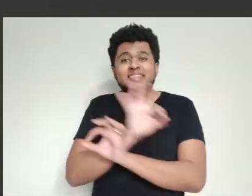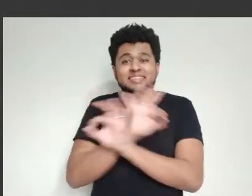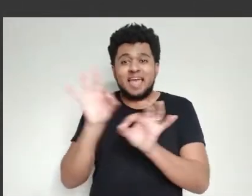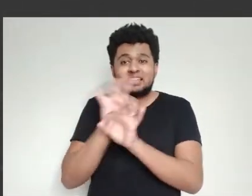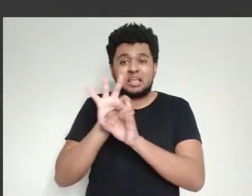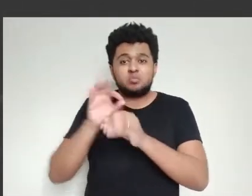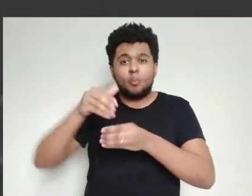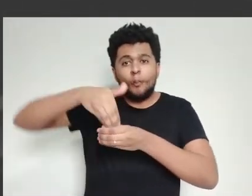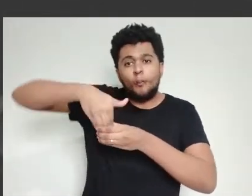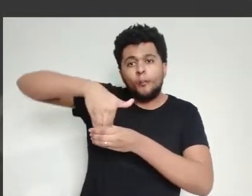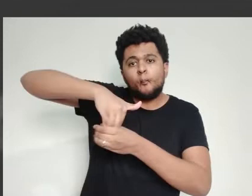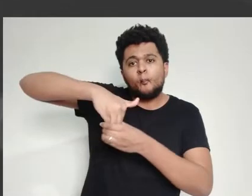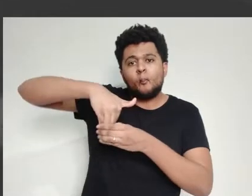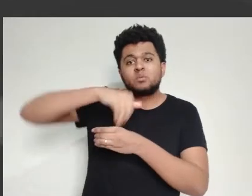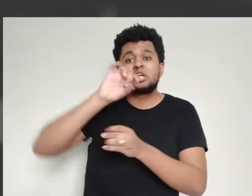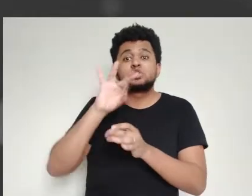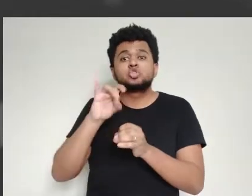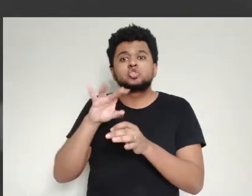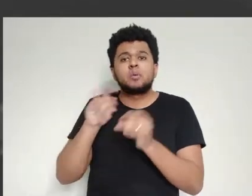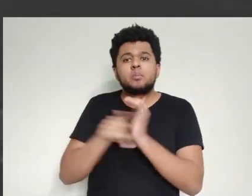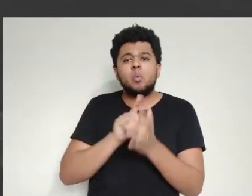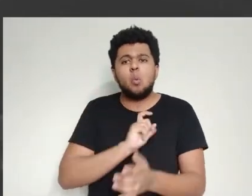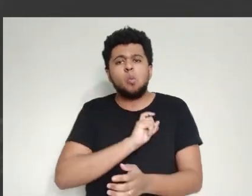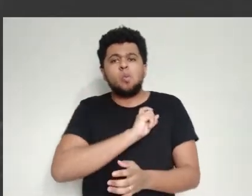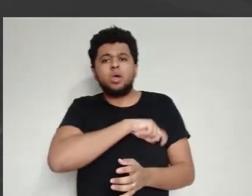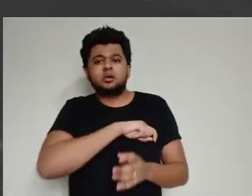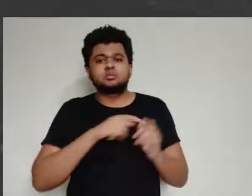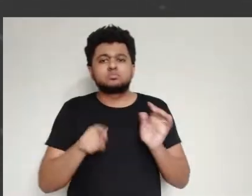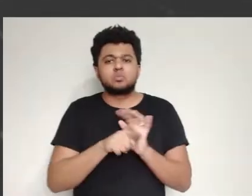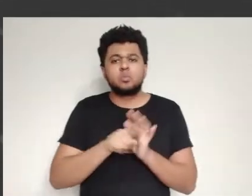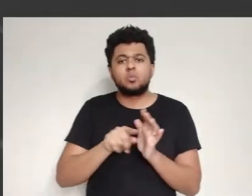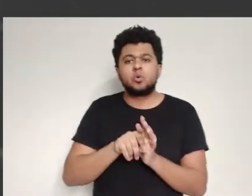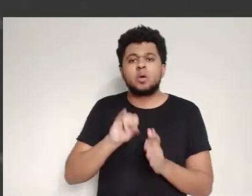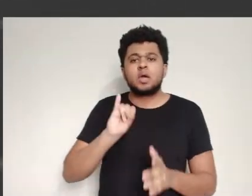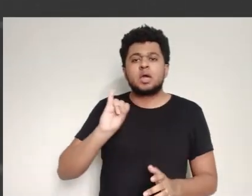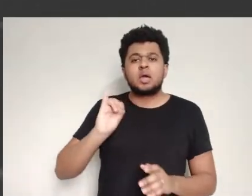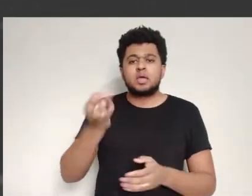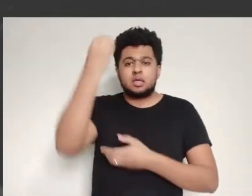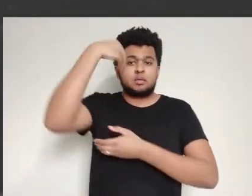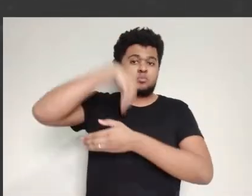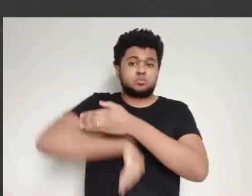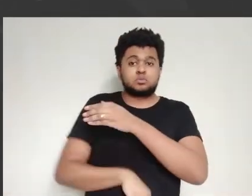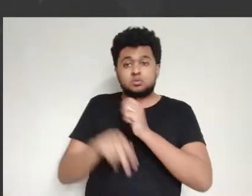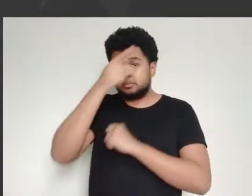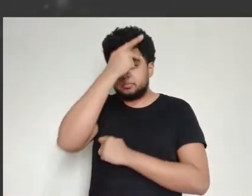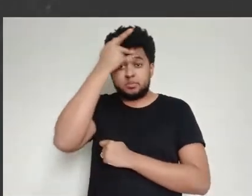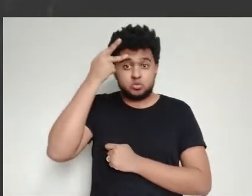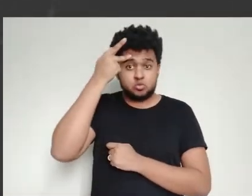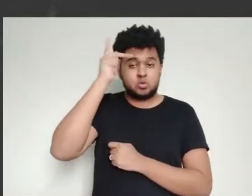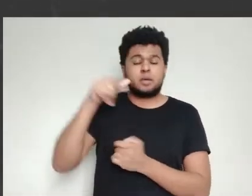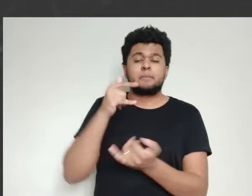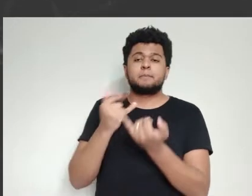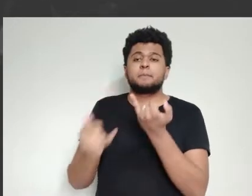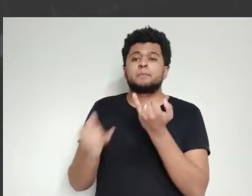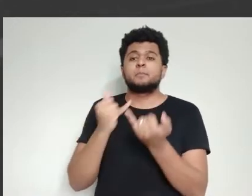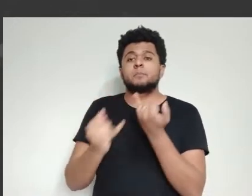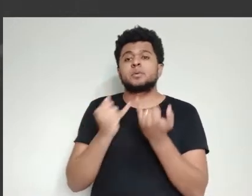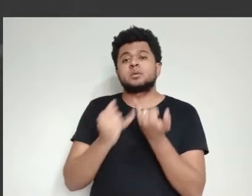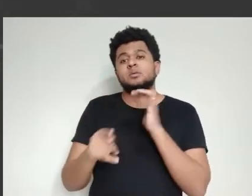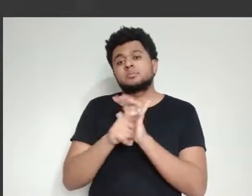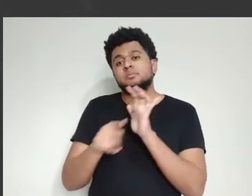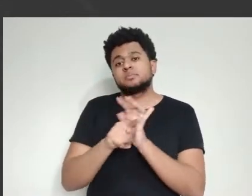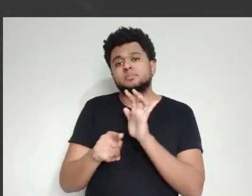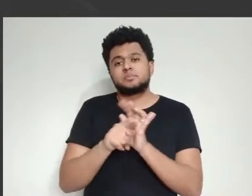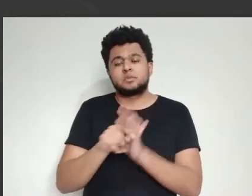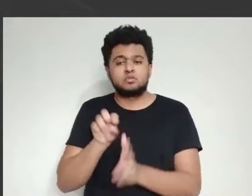estrutura que parece muito com o vírus. É feito com uma camada de lipídios, uma camada de gordura, igual a um envelope viral.